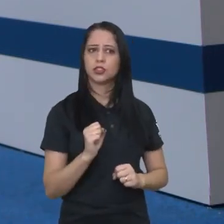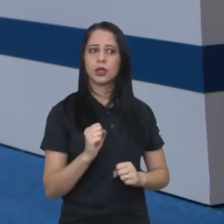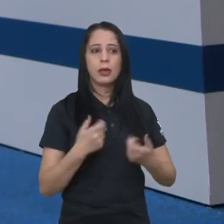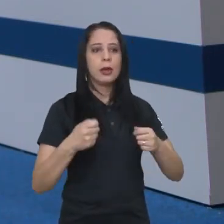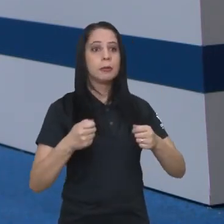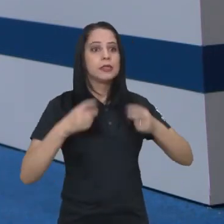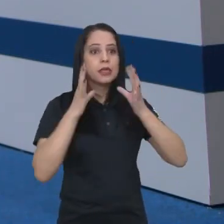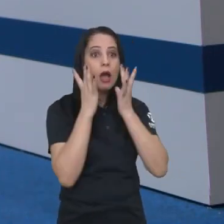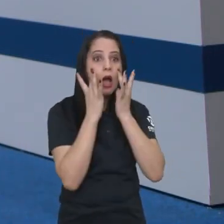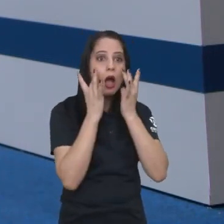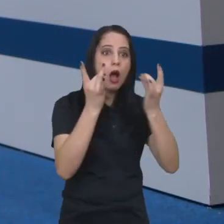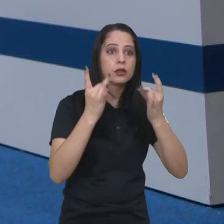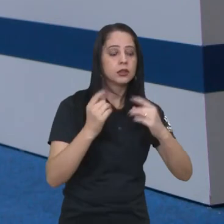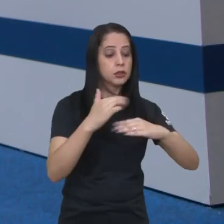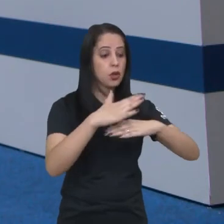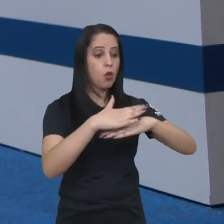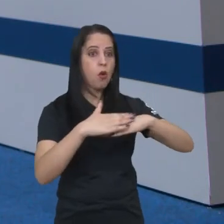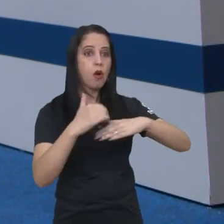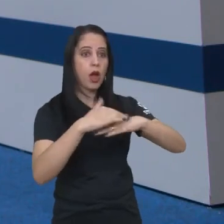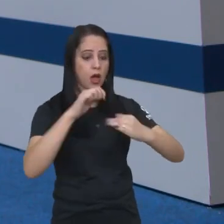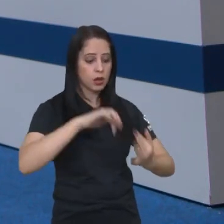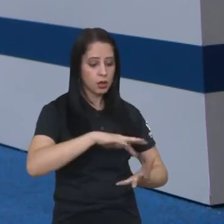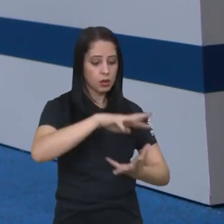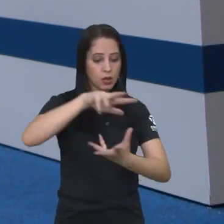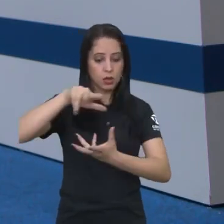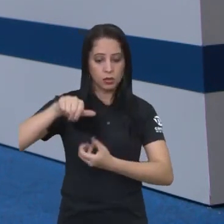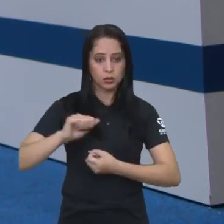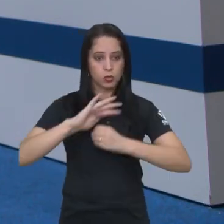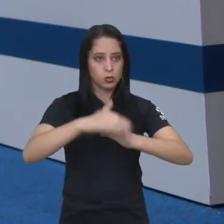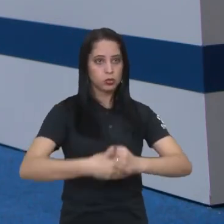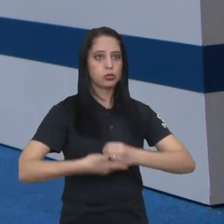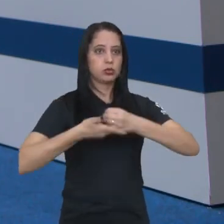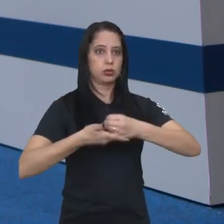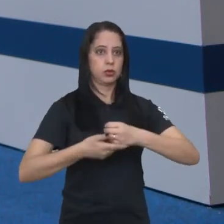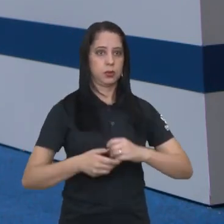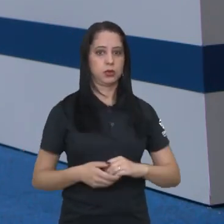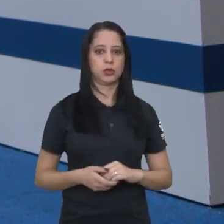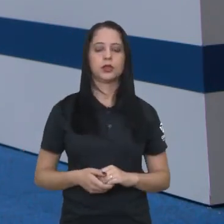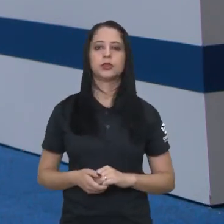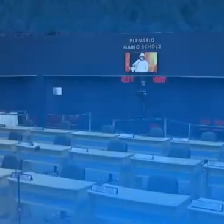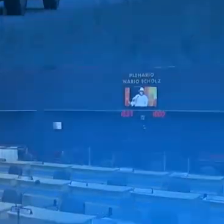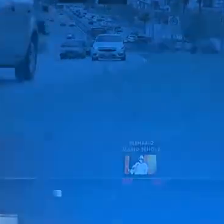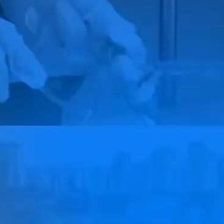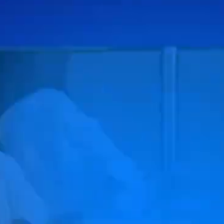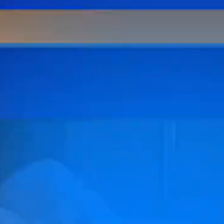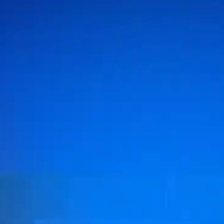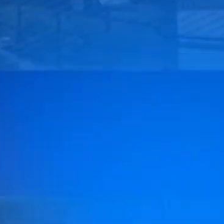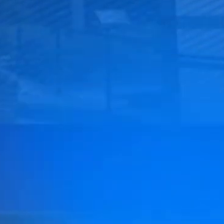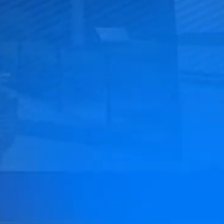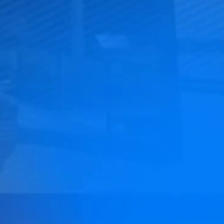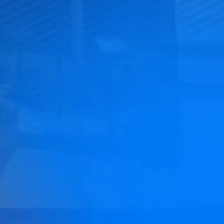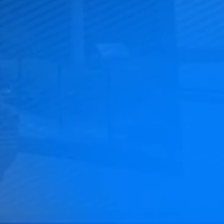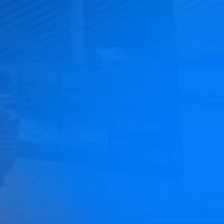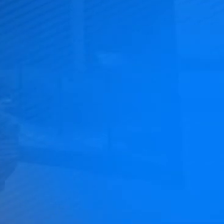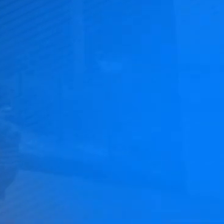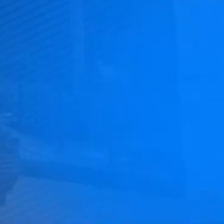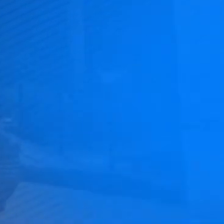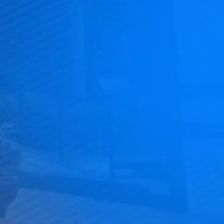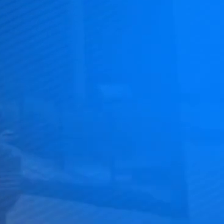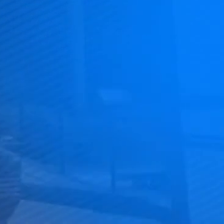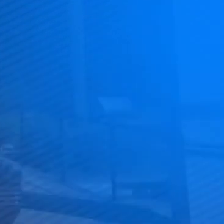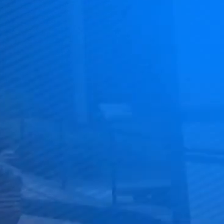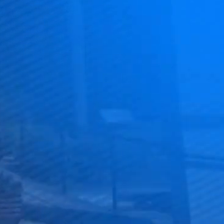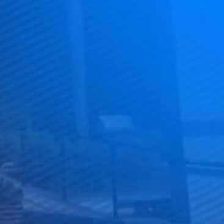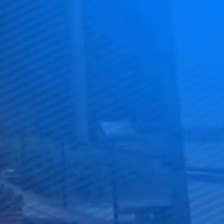poder estar olhando com mais carinho para a questão ambiental da nossa cidade. Música Música